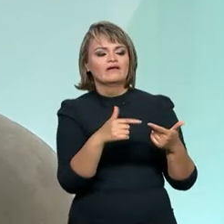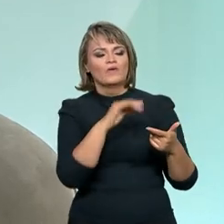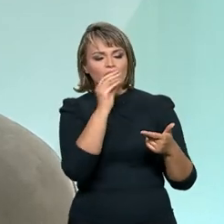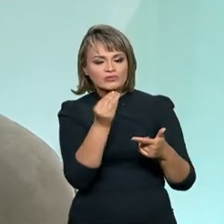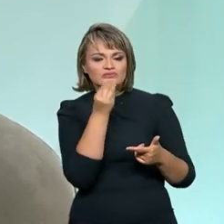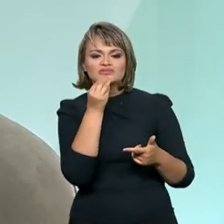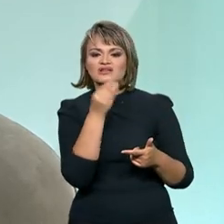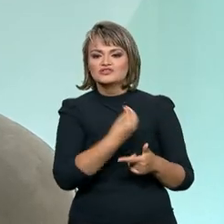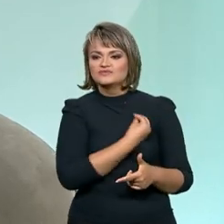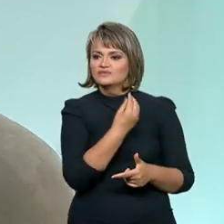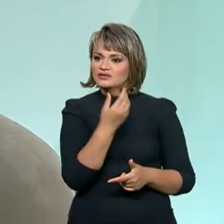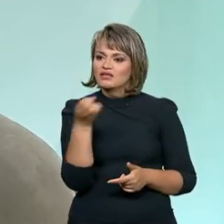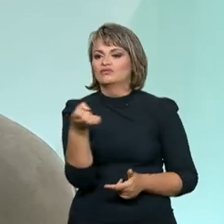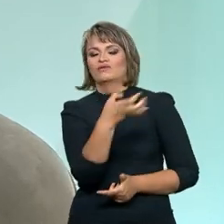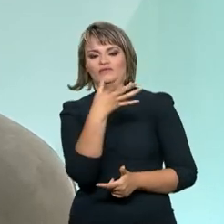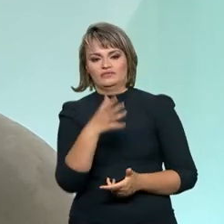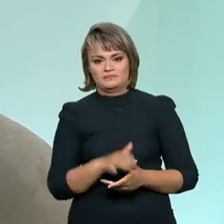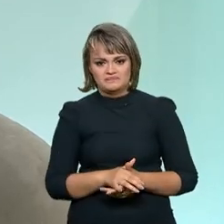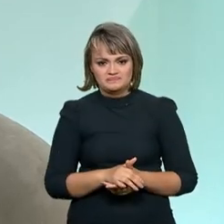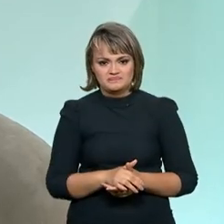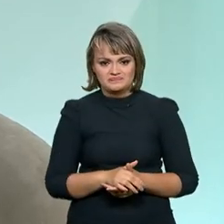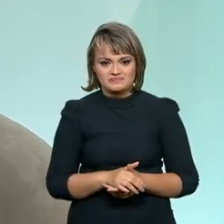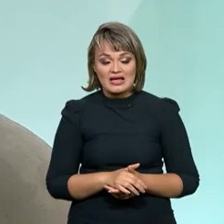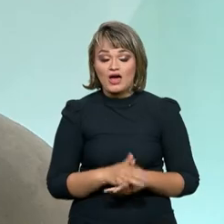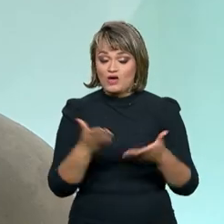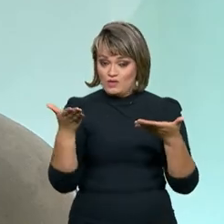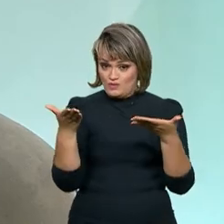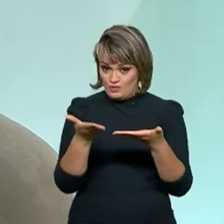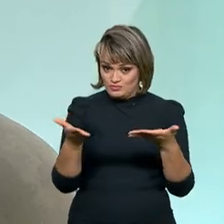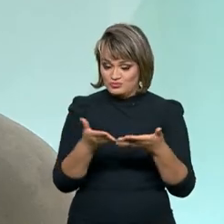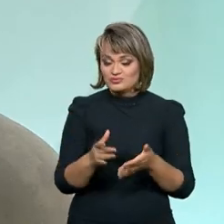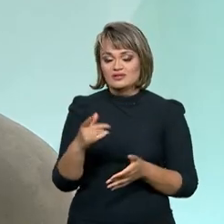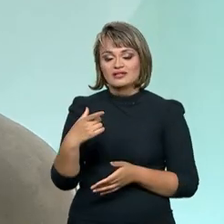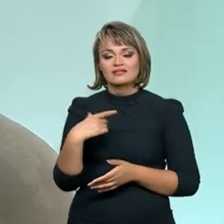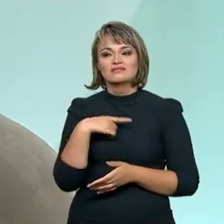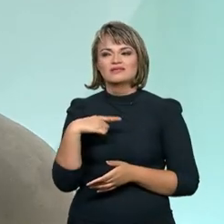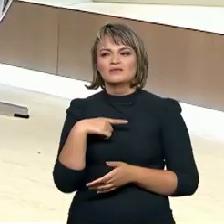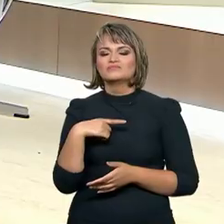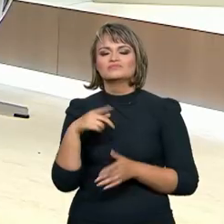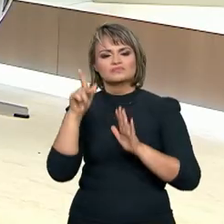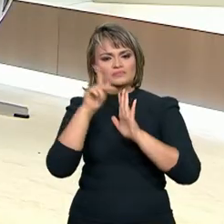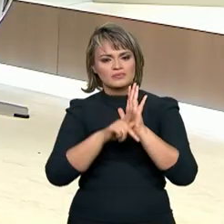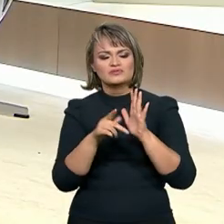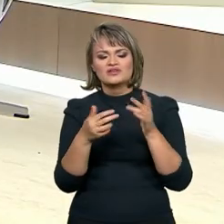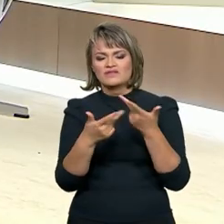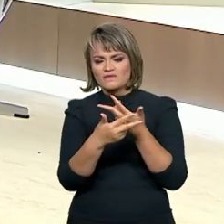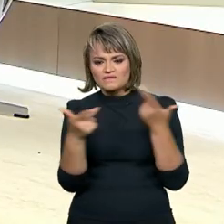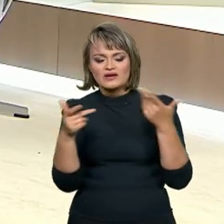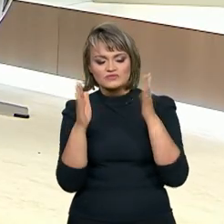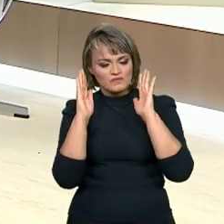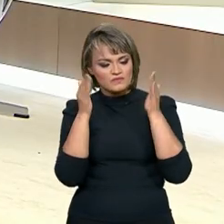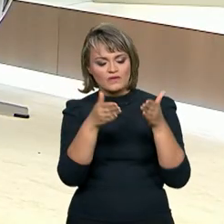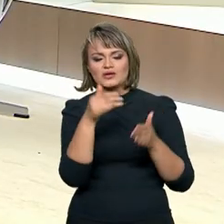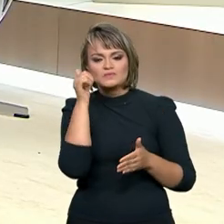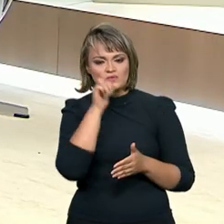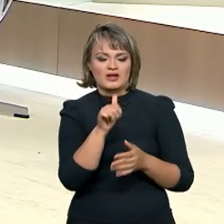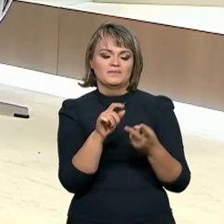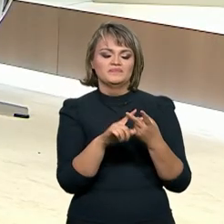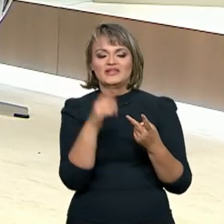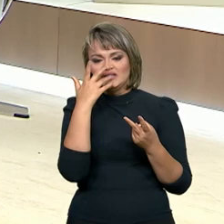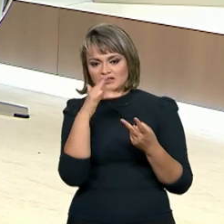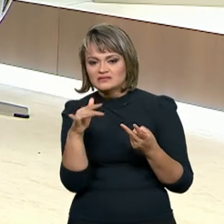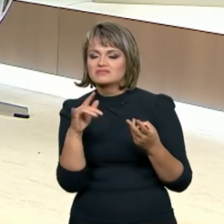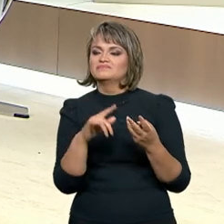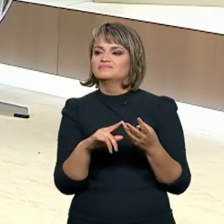de um novo projeto de vida com as suas famílias. Hoje nós temos, inclusive, vários projetos voltados para mulheres, voltados para